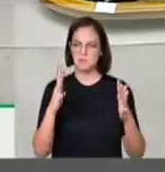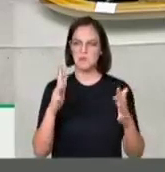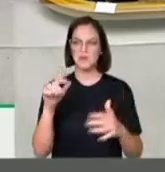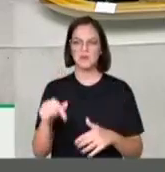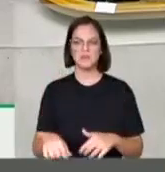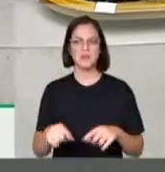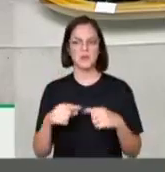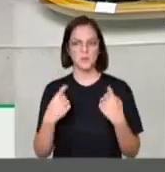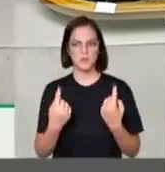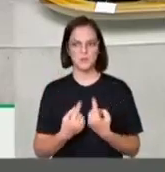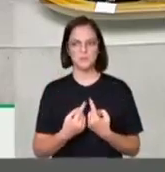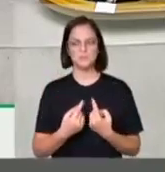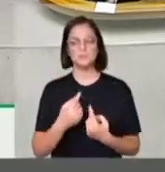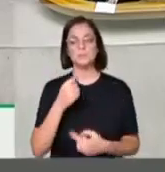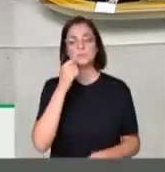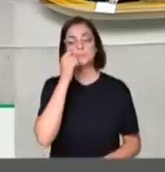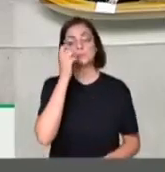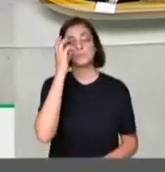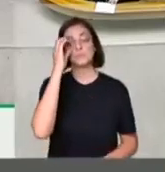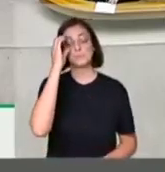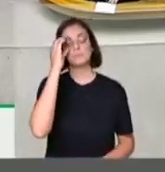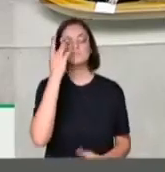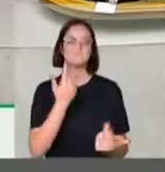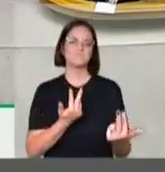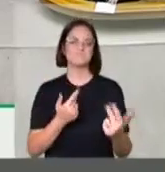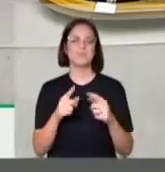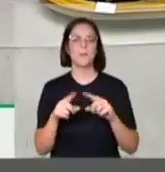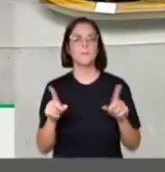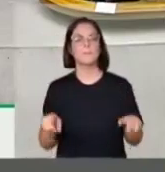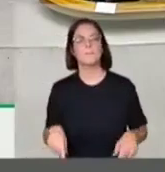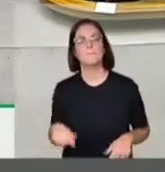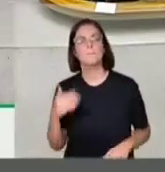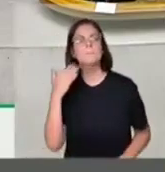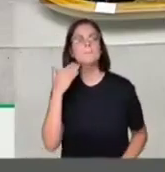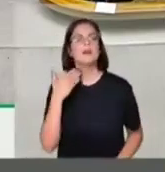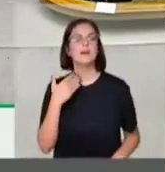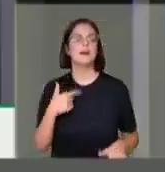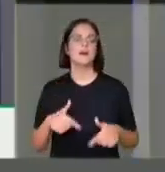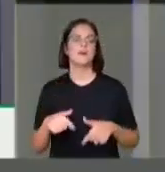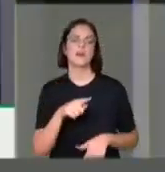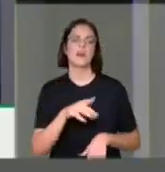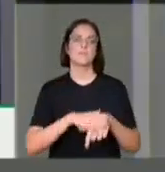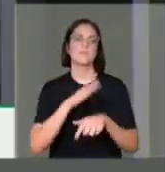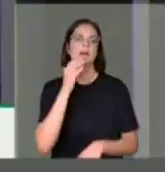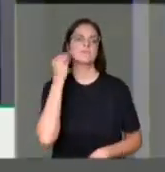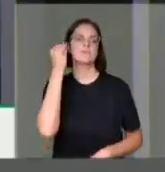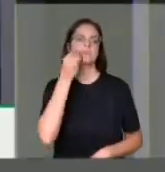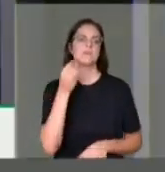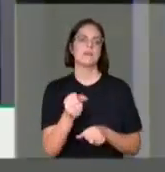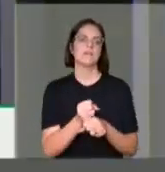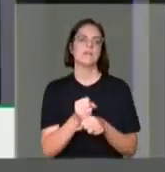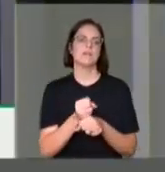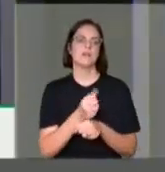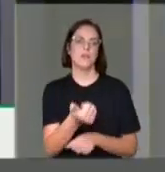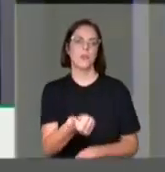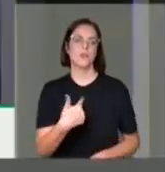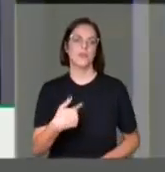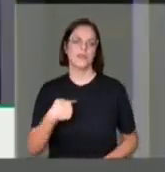minha colega bancária, com histórico já mais longo do que eu nesta Câmara Legislativa,